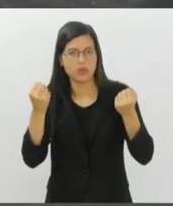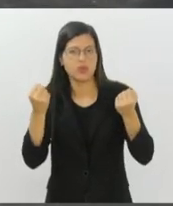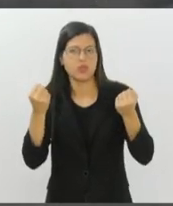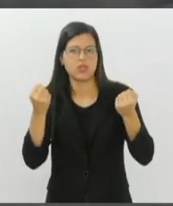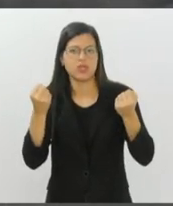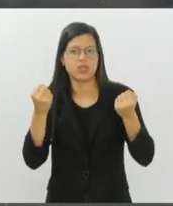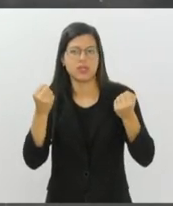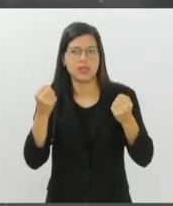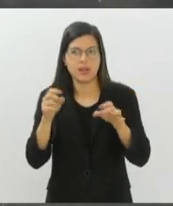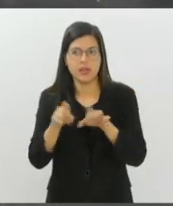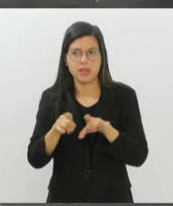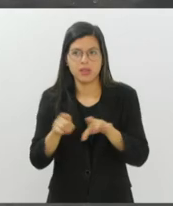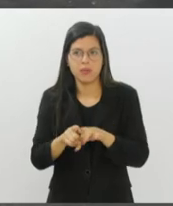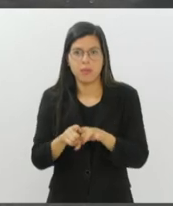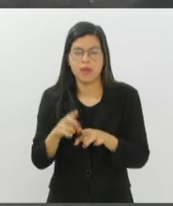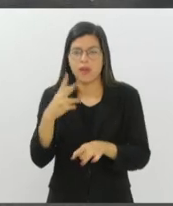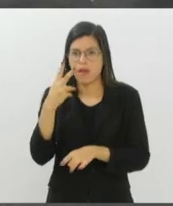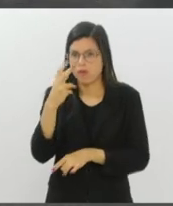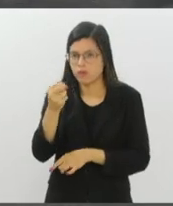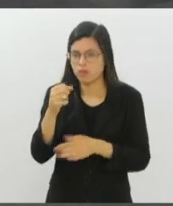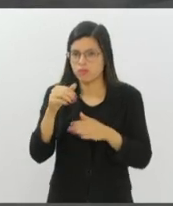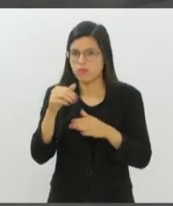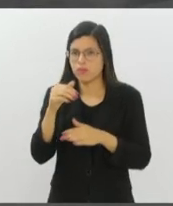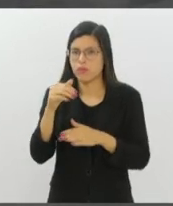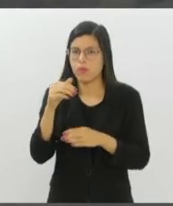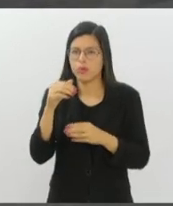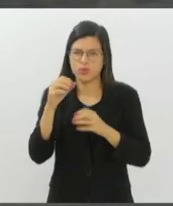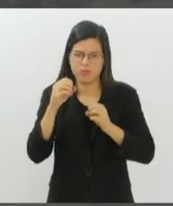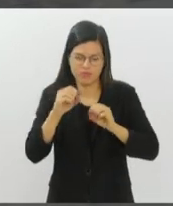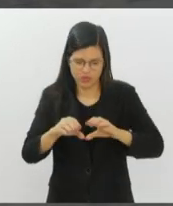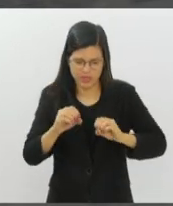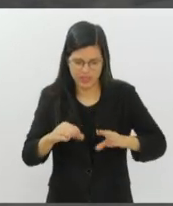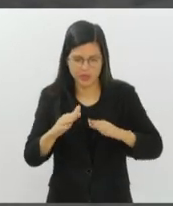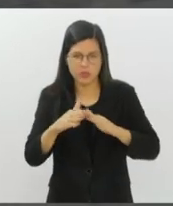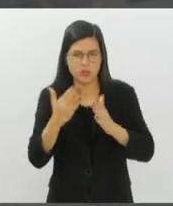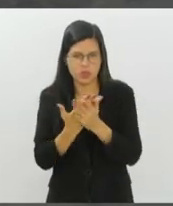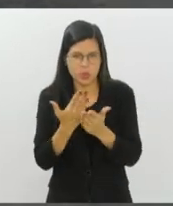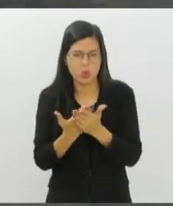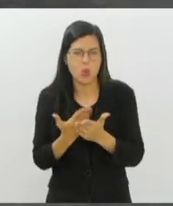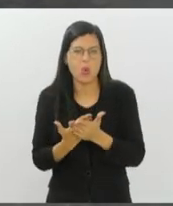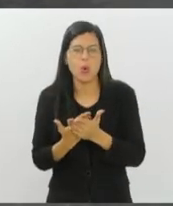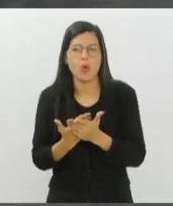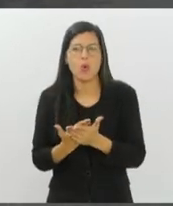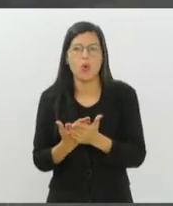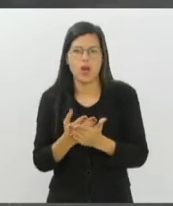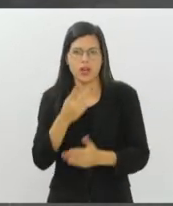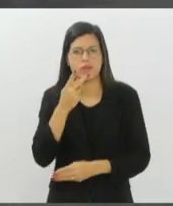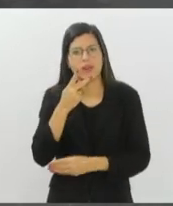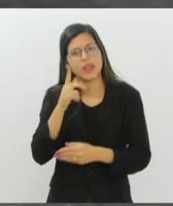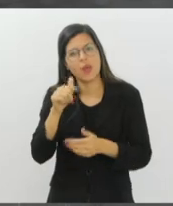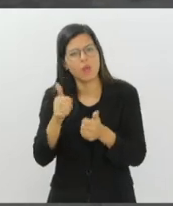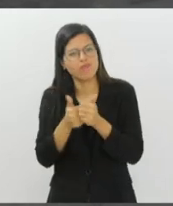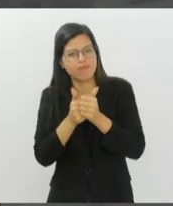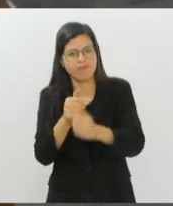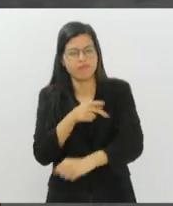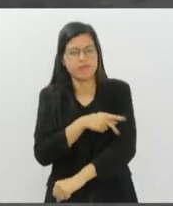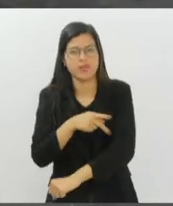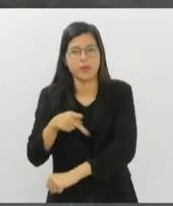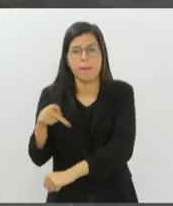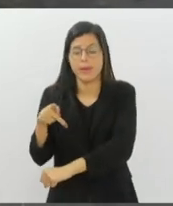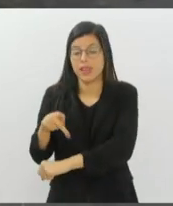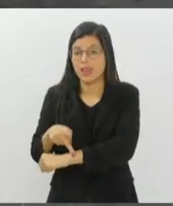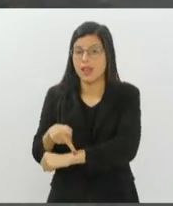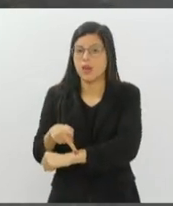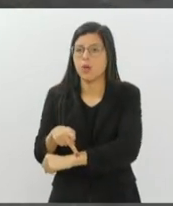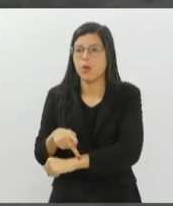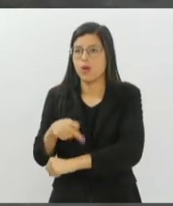E reforço escolar, né? Na verdade, é um acompanhamento pedagógico que popularmente a gente chama de reforço escolar para um pouco equalizar